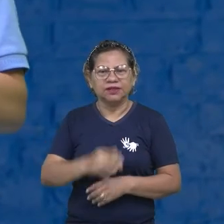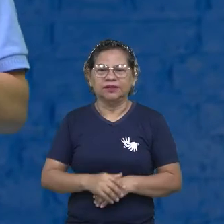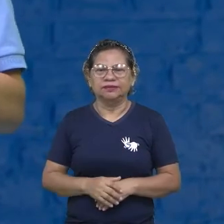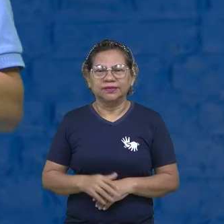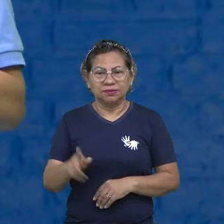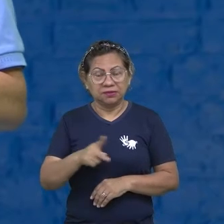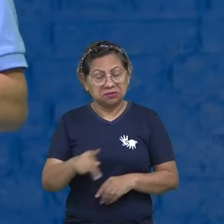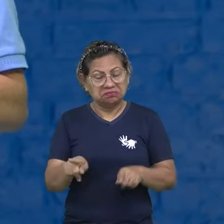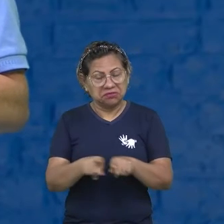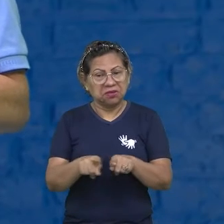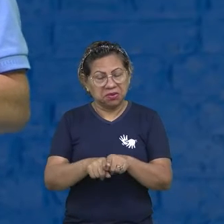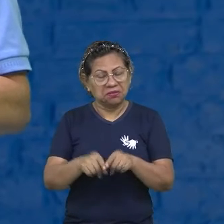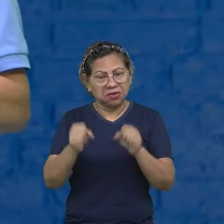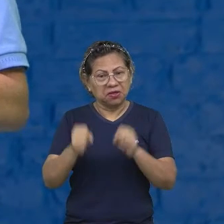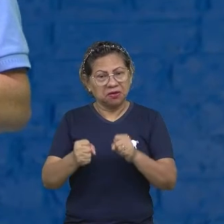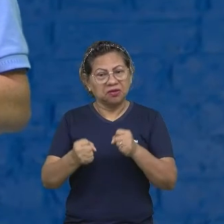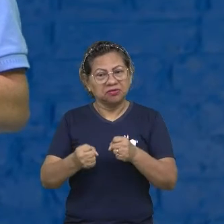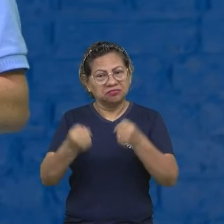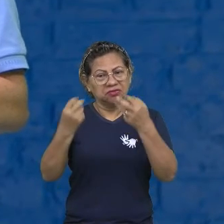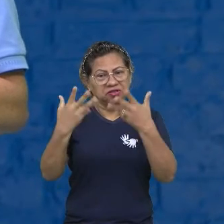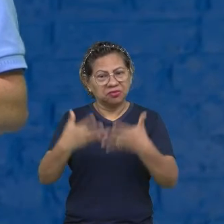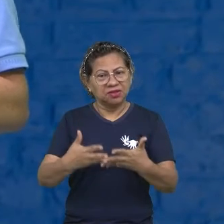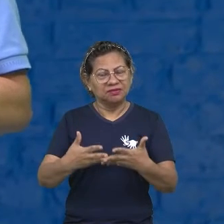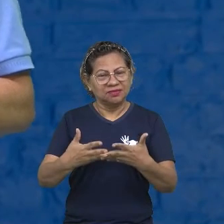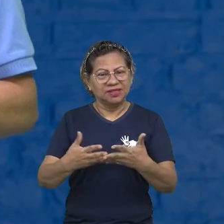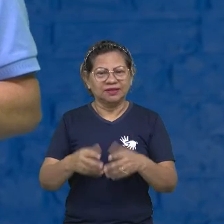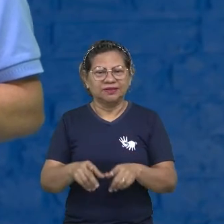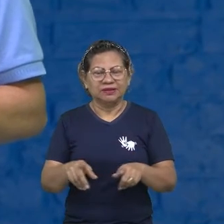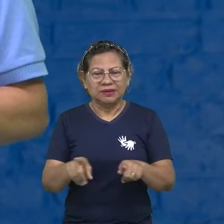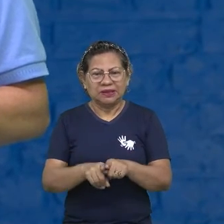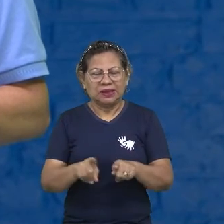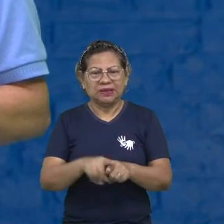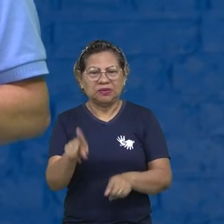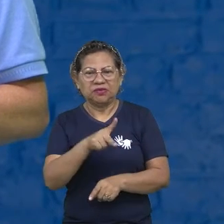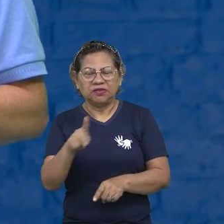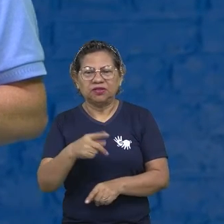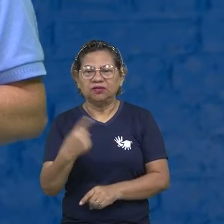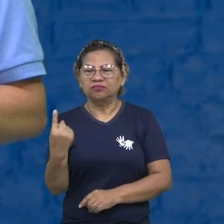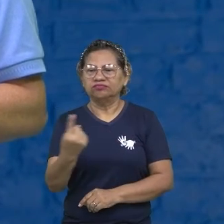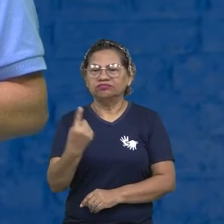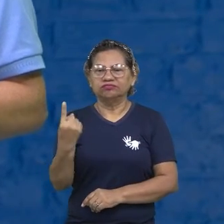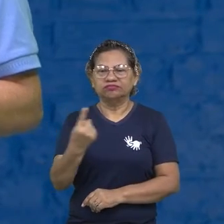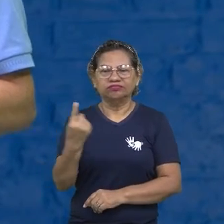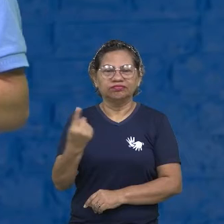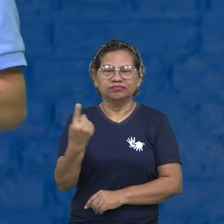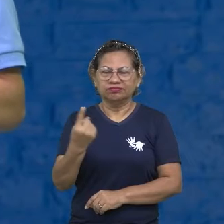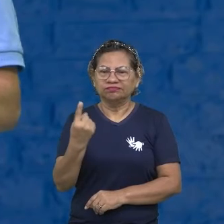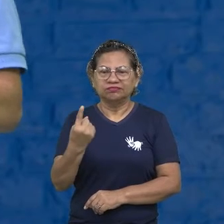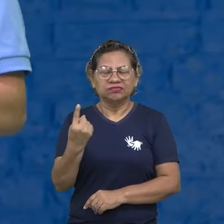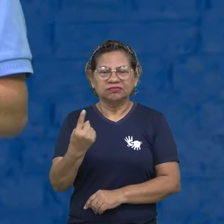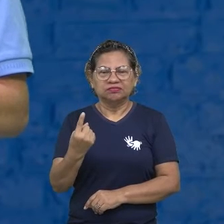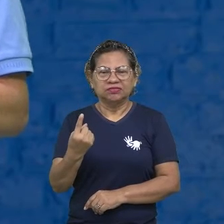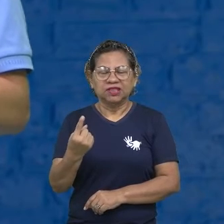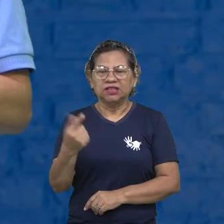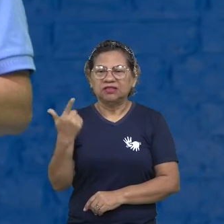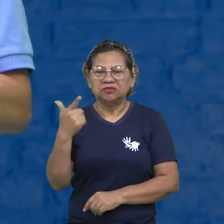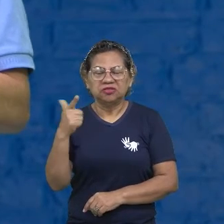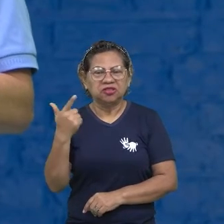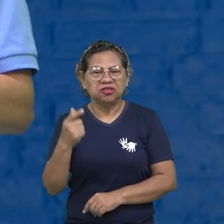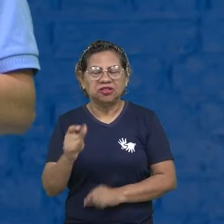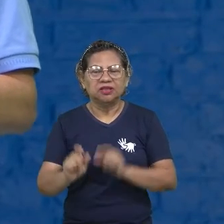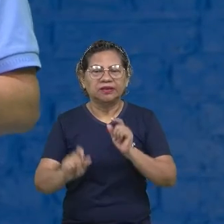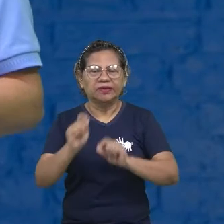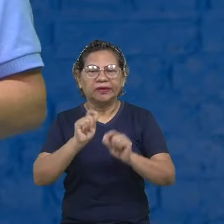Além de todos os obstáculos, eu era órfão. Eu fiquei órfão muito cedo. Certo? E eu não tinha quem me orientasse.